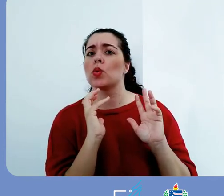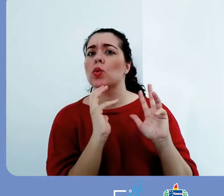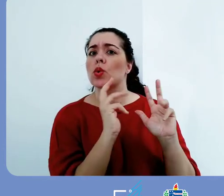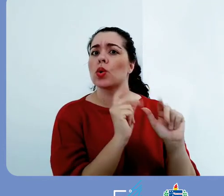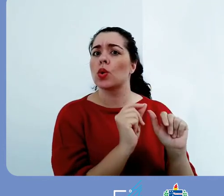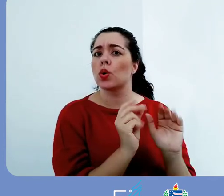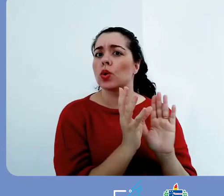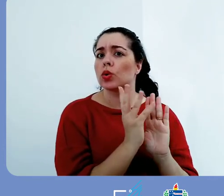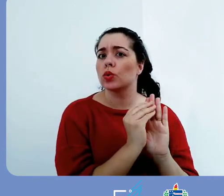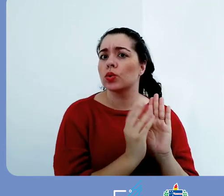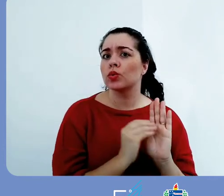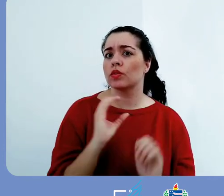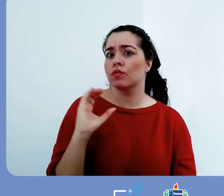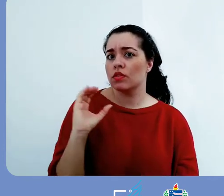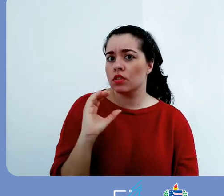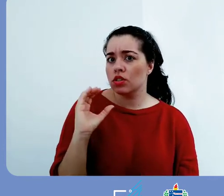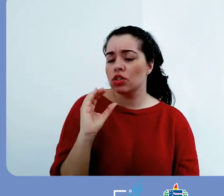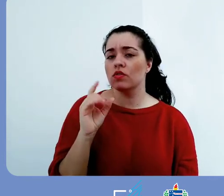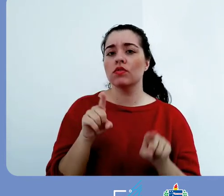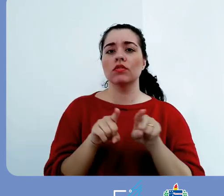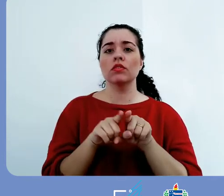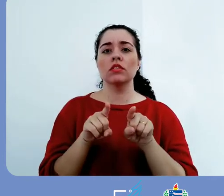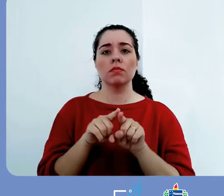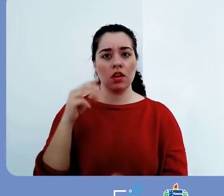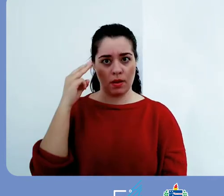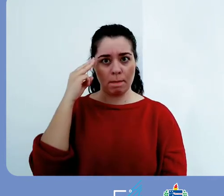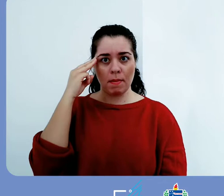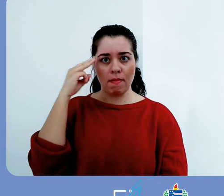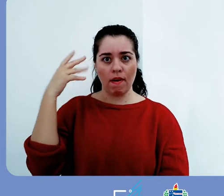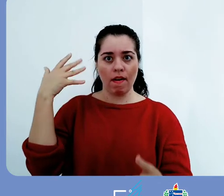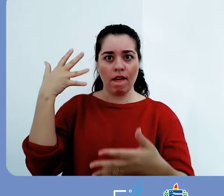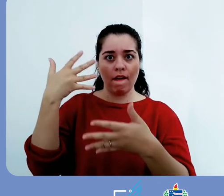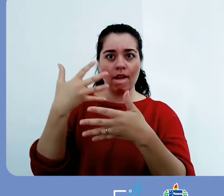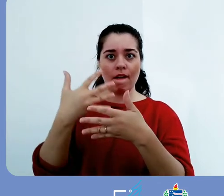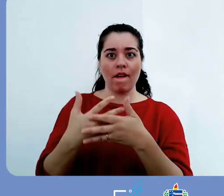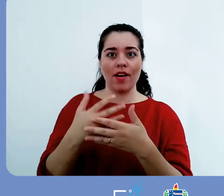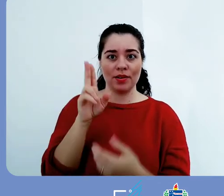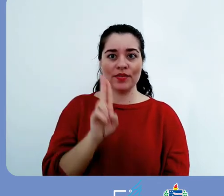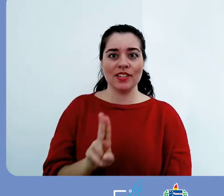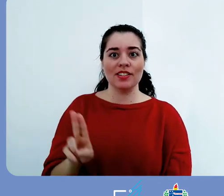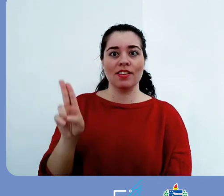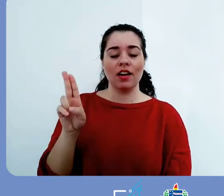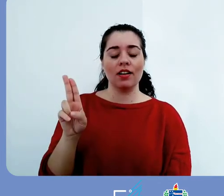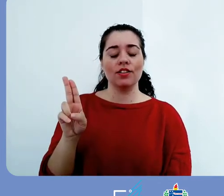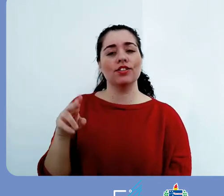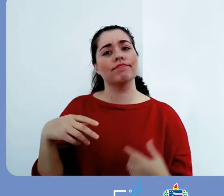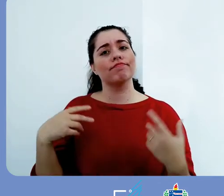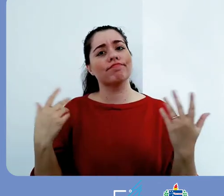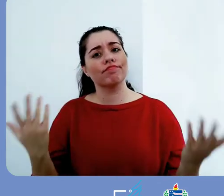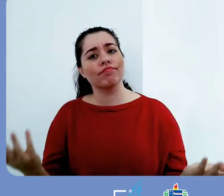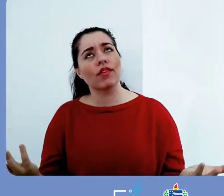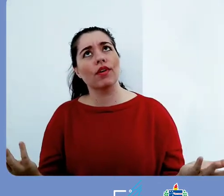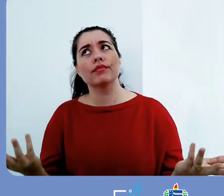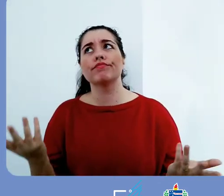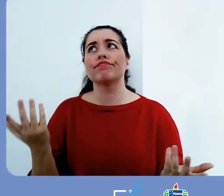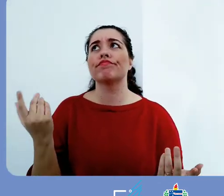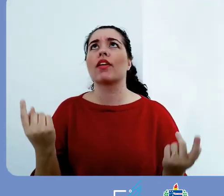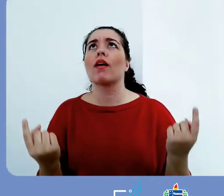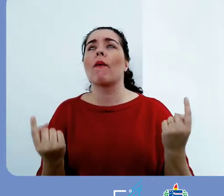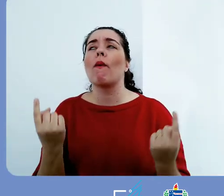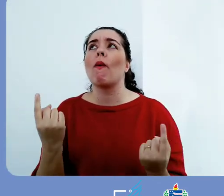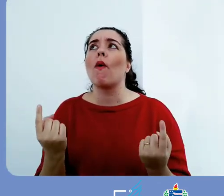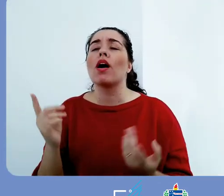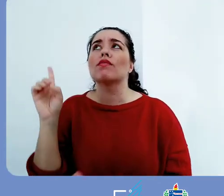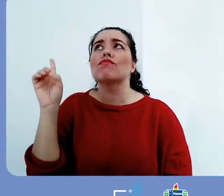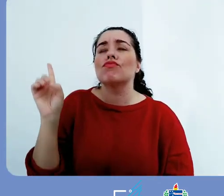vai colocar todo o conteúdo científico e também o conteúdo de memória da nossa universidade, quais